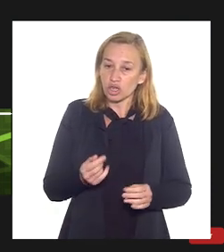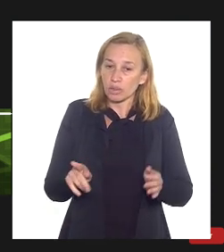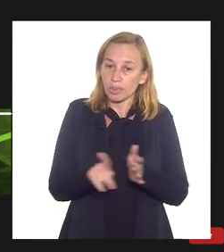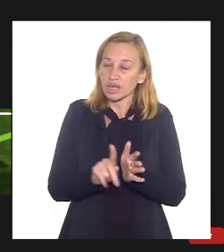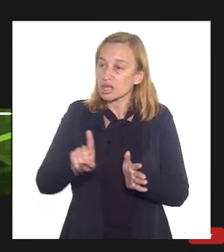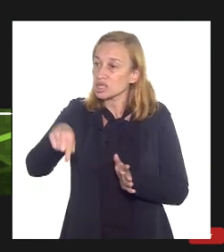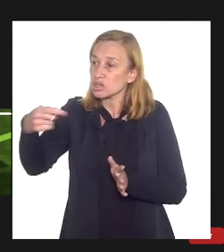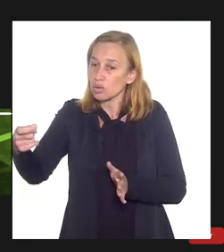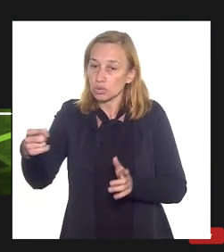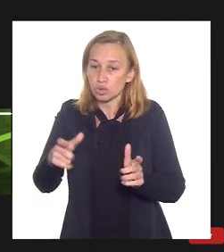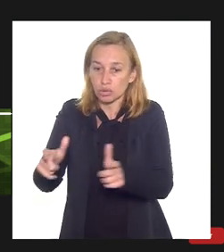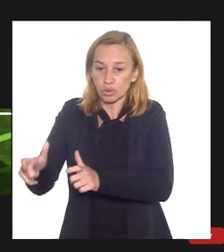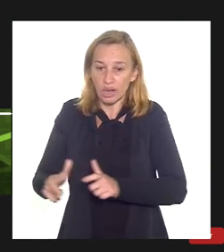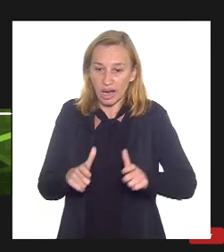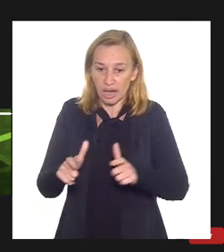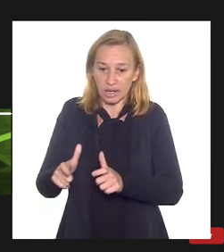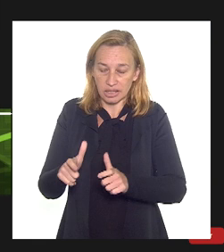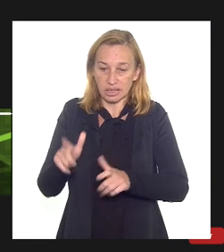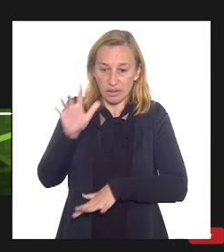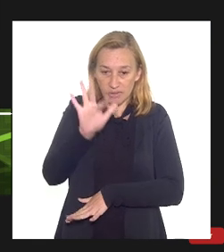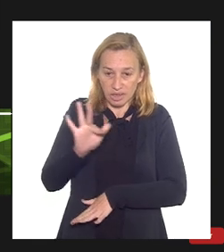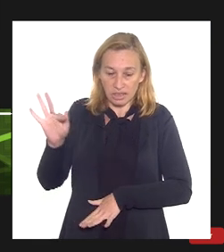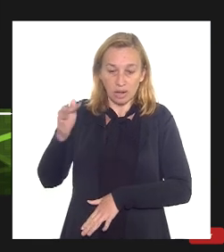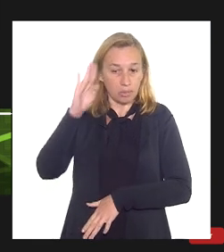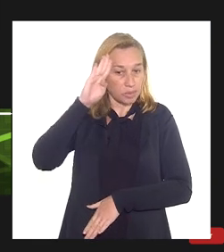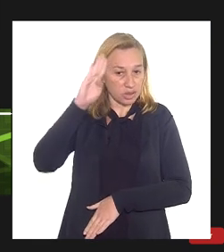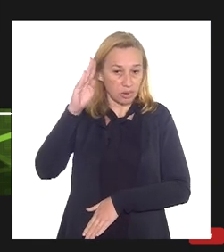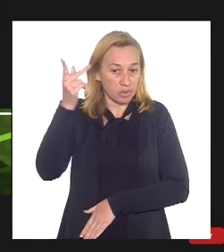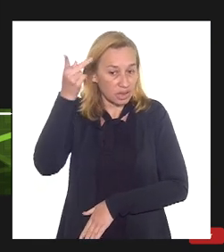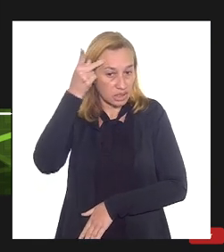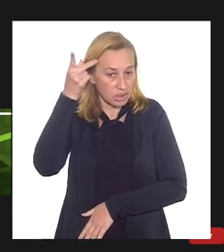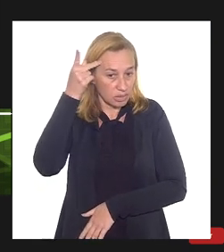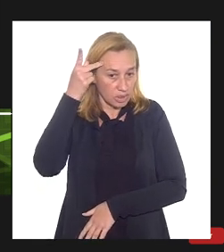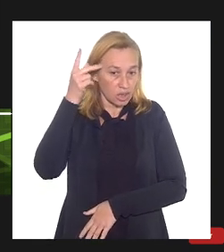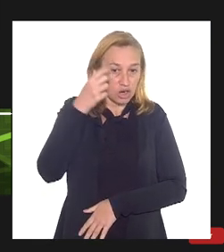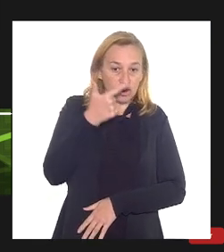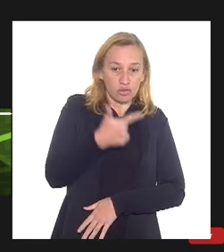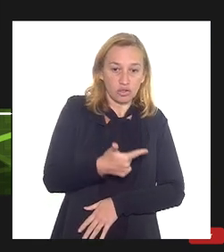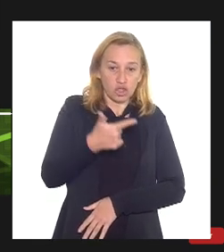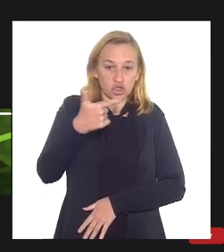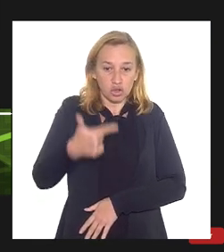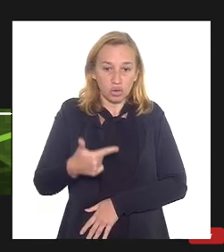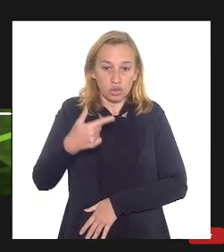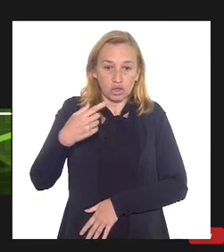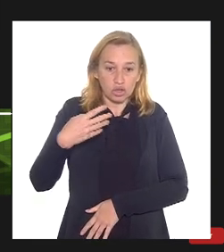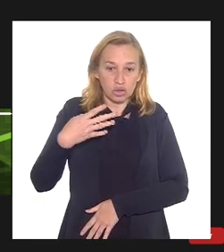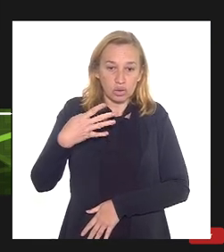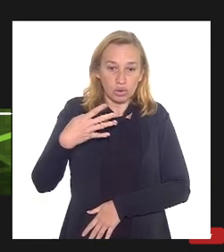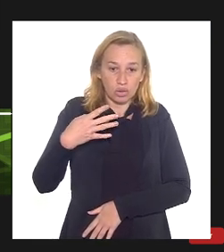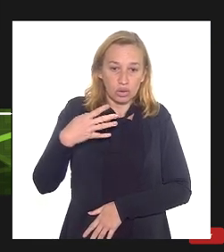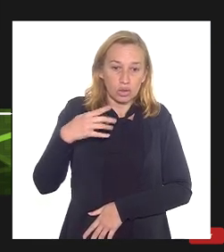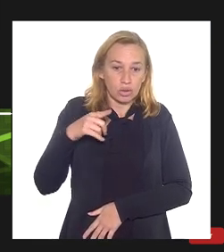principalmente São Paulo num total de 22.4 bilhões de reais